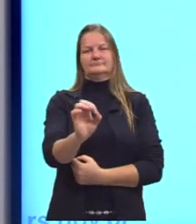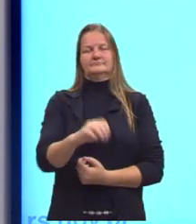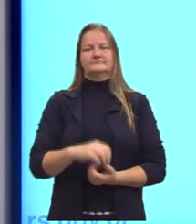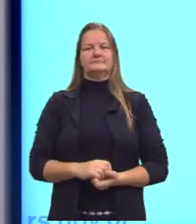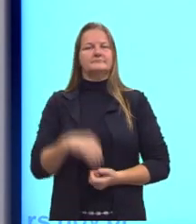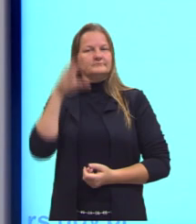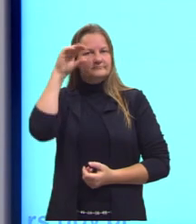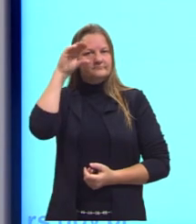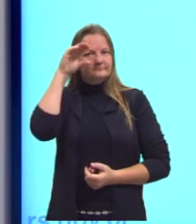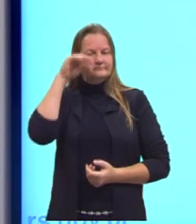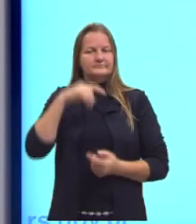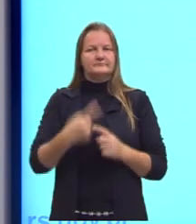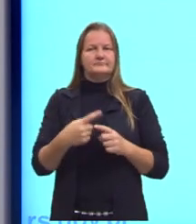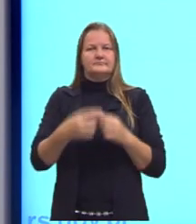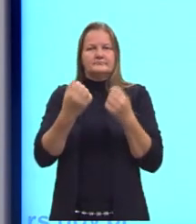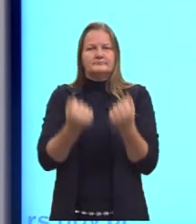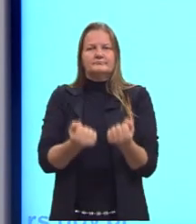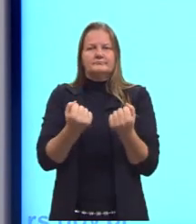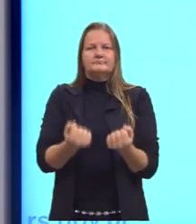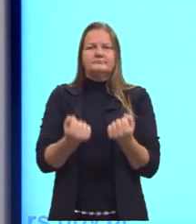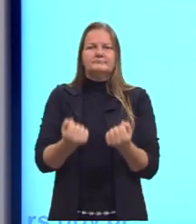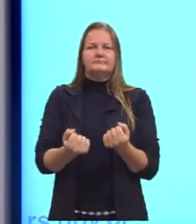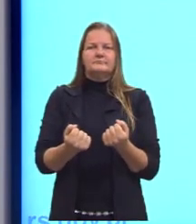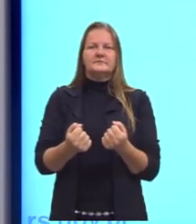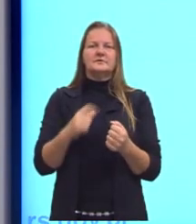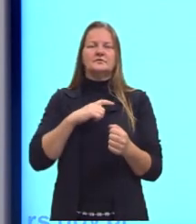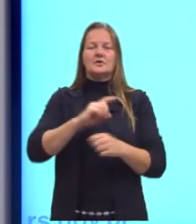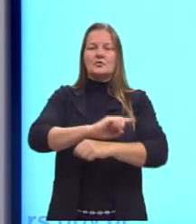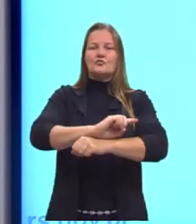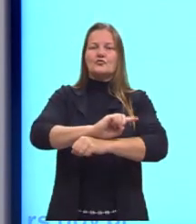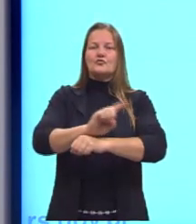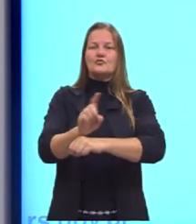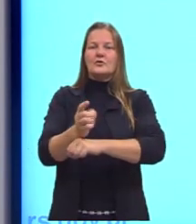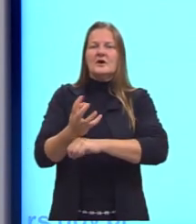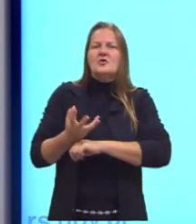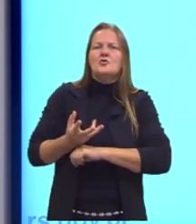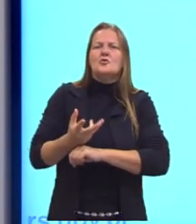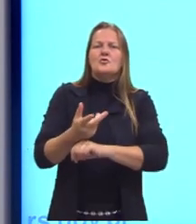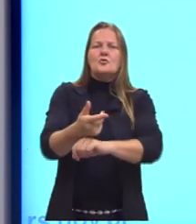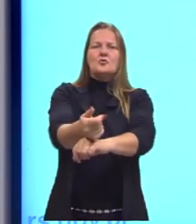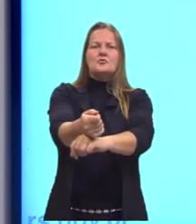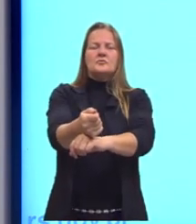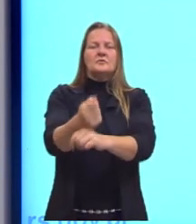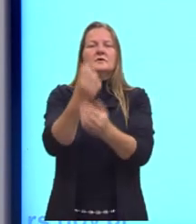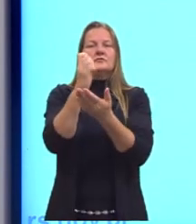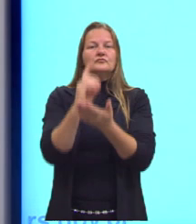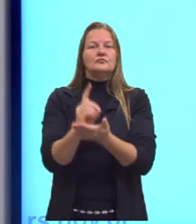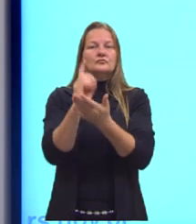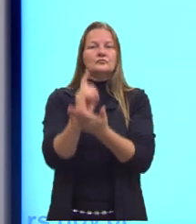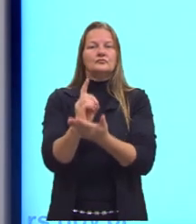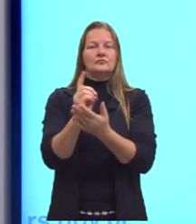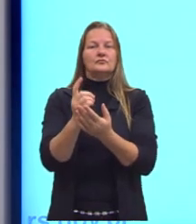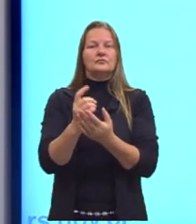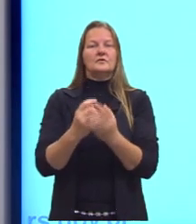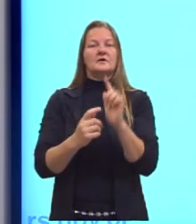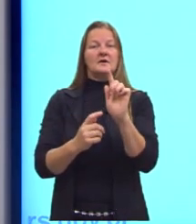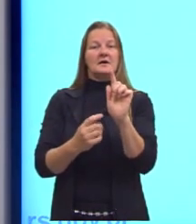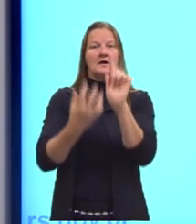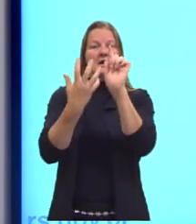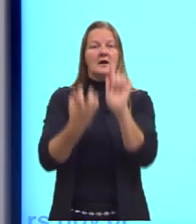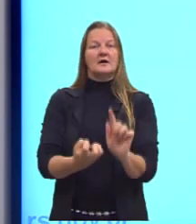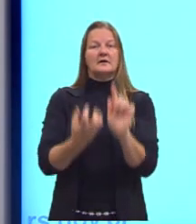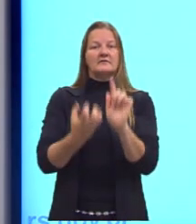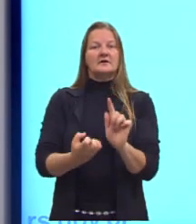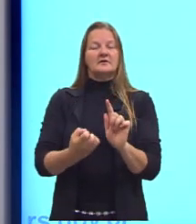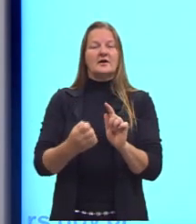observar, porque o peso, ele também depende da aceleração gravitacional e do local onde a gente está. É na Terra, é